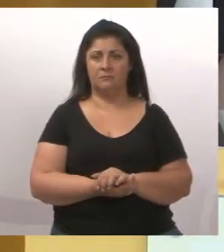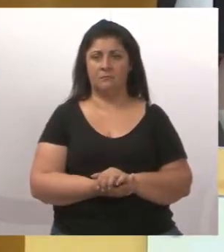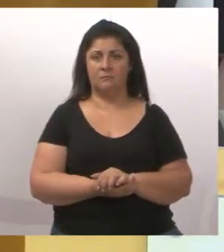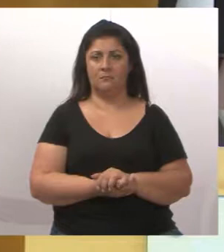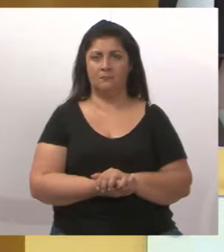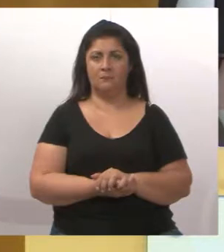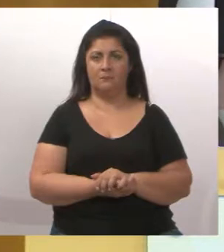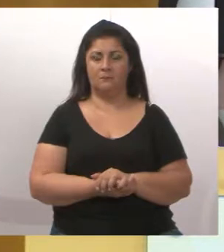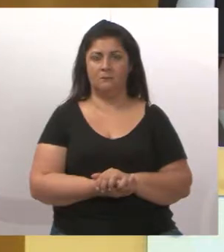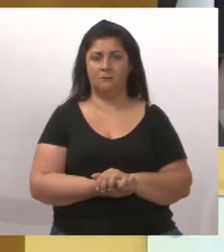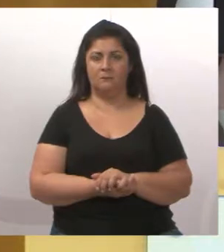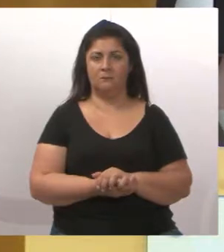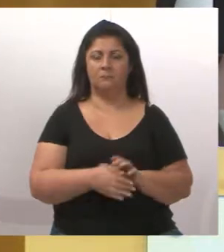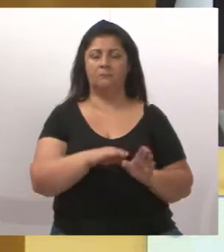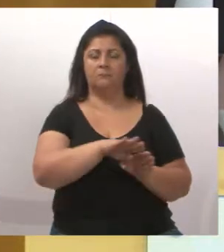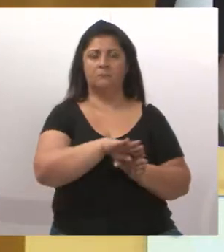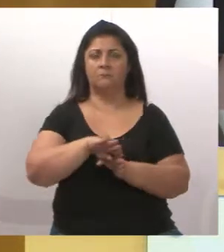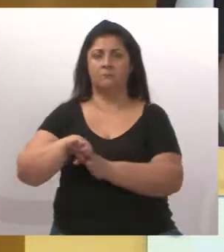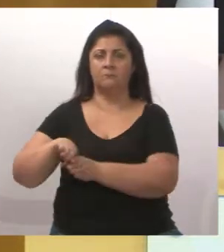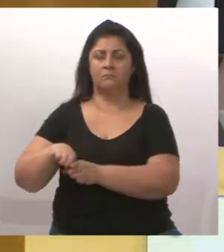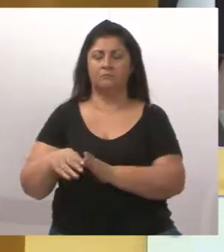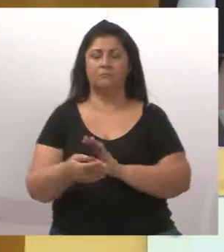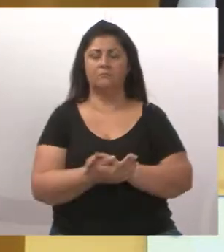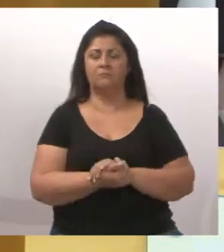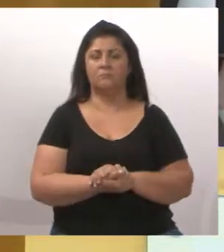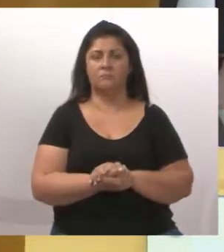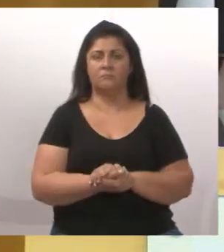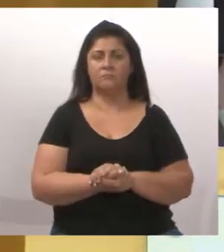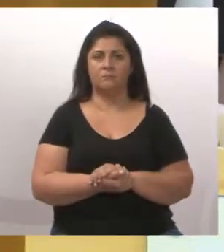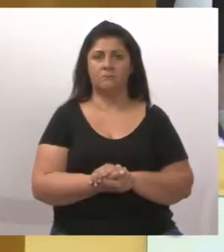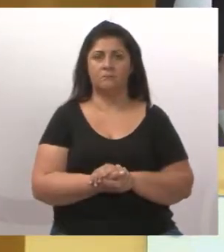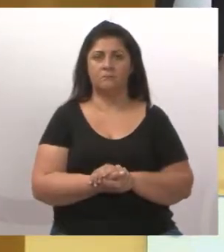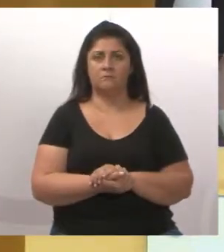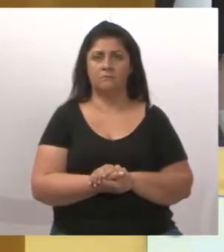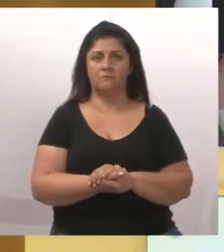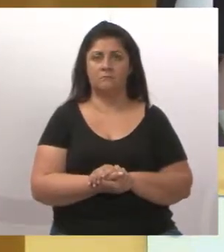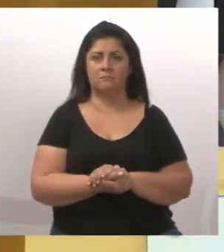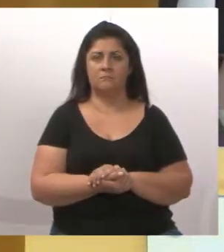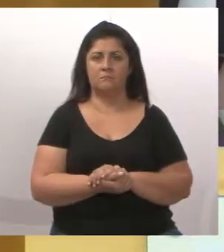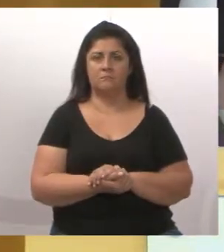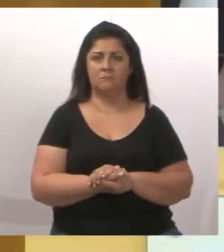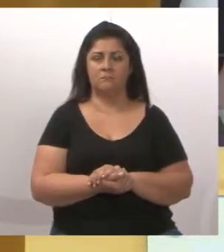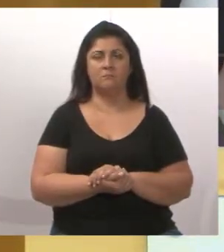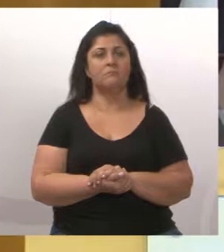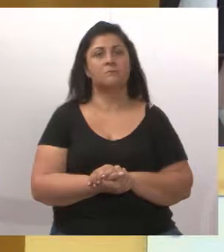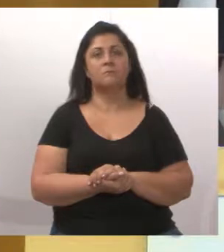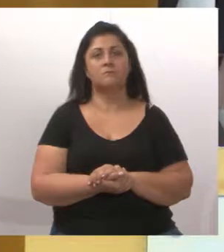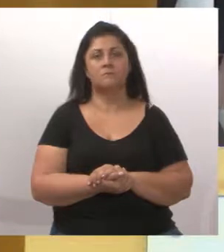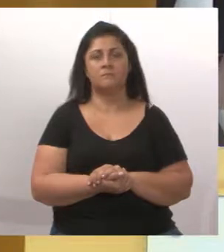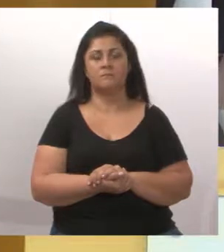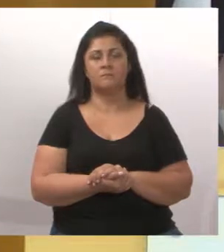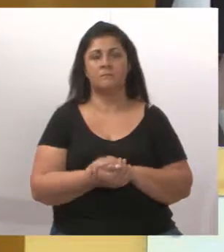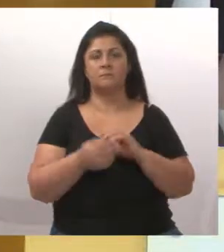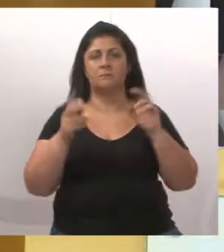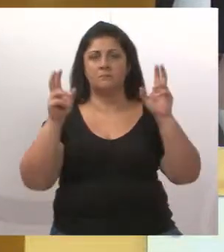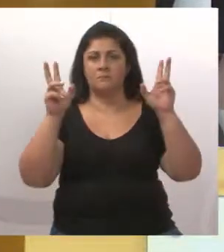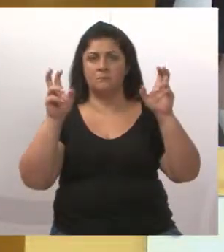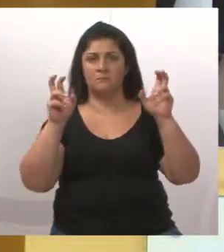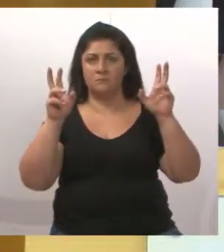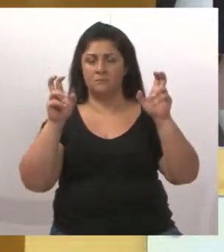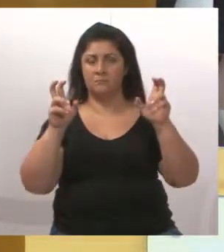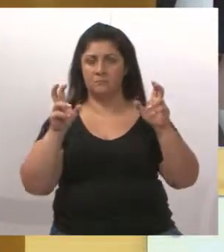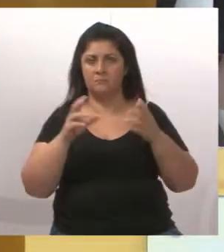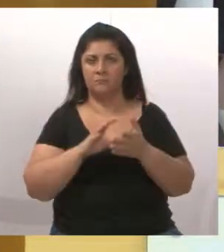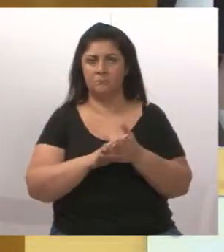Uma outra questão aqui que eu quero abordar é o quê? É com relação às características